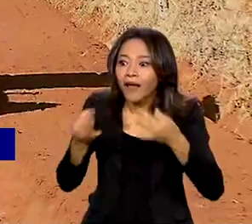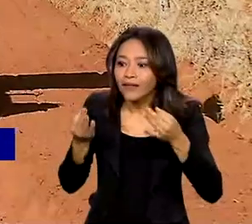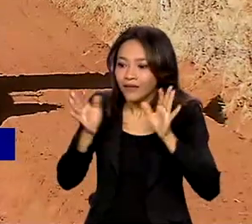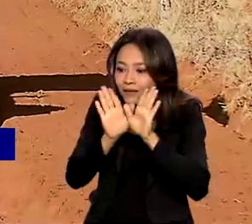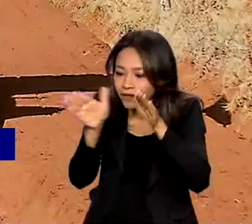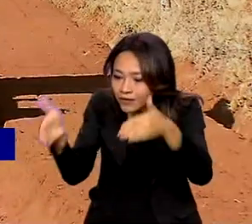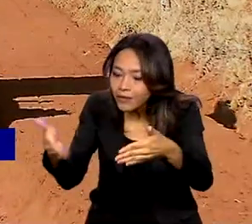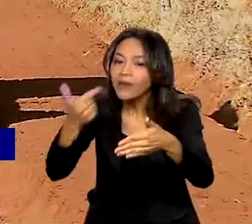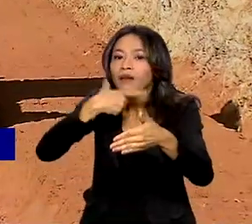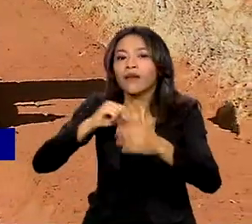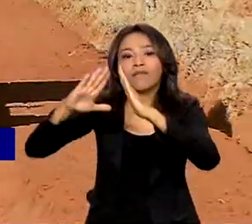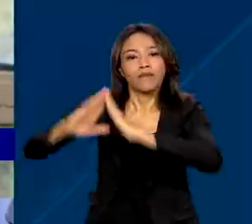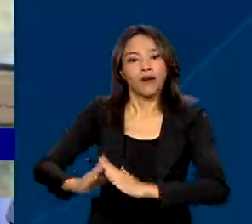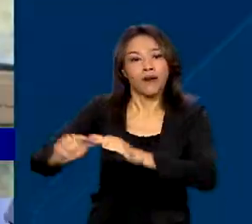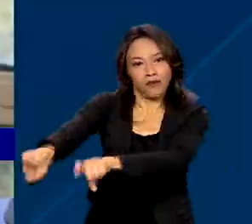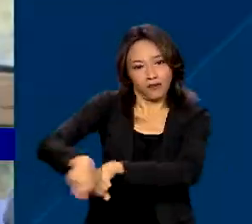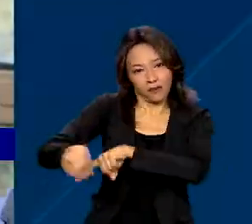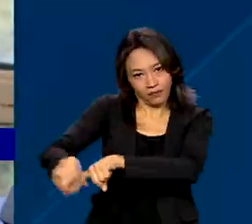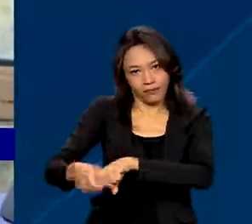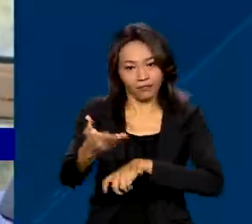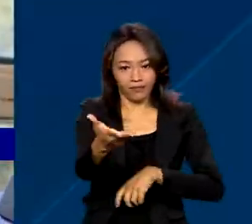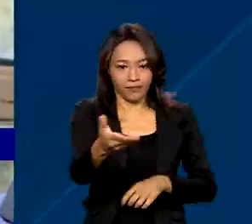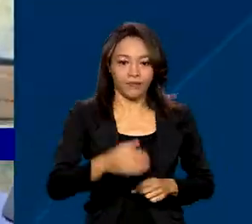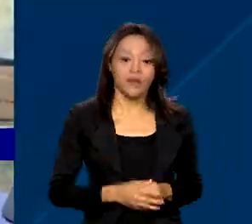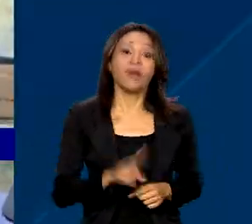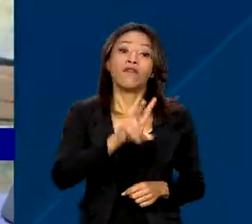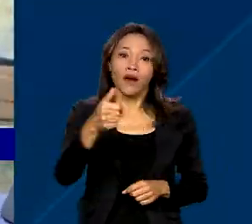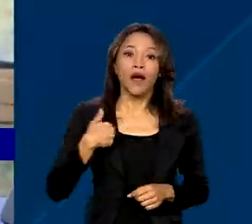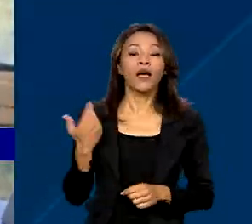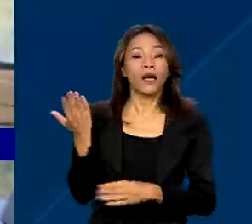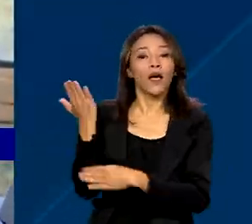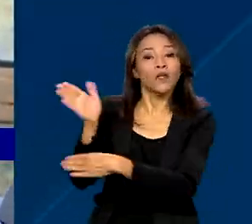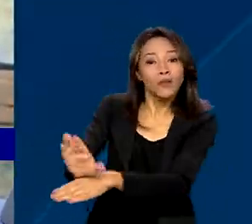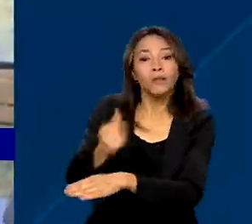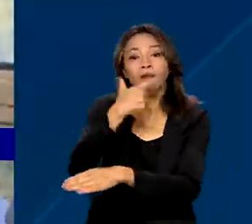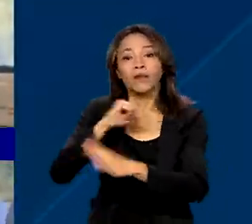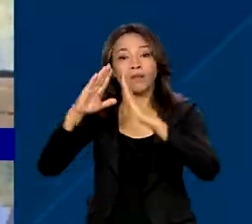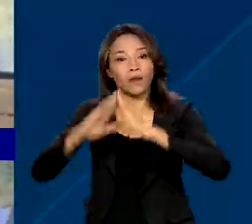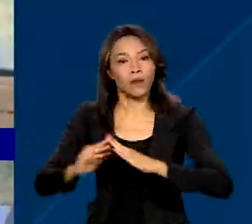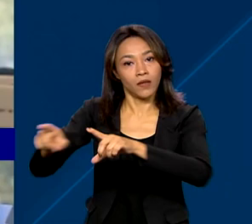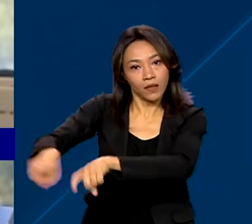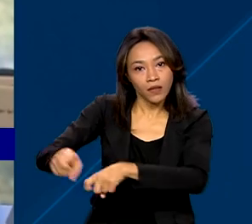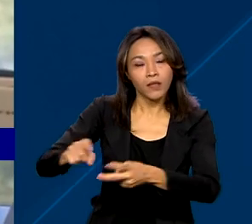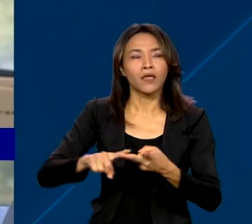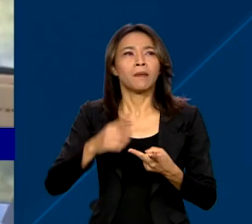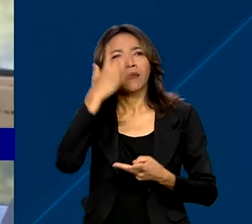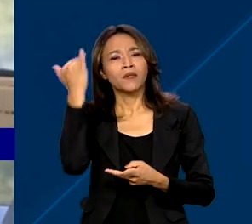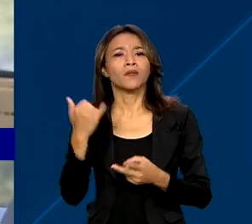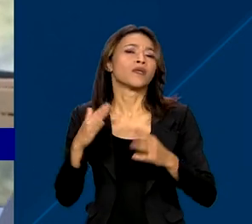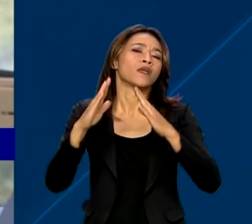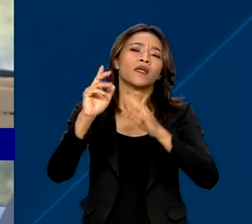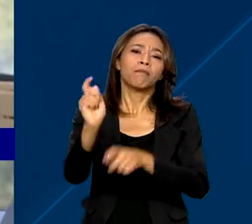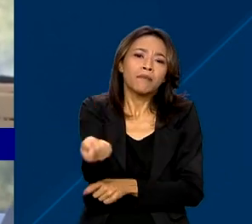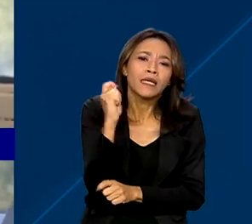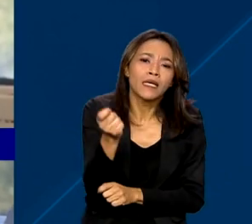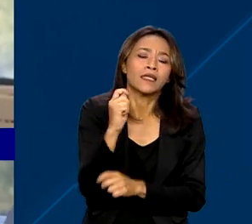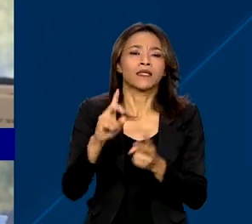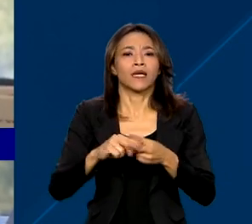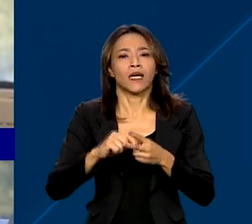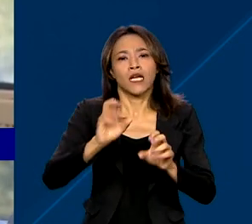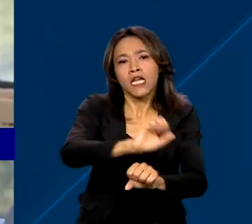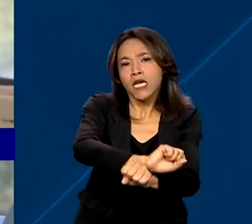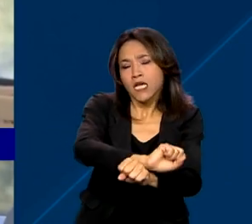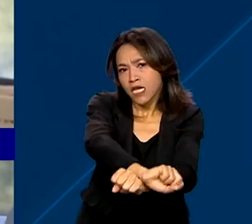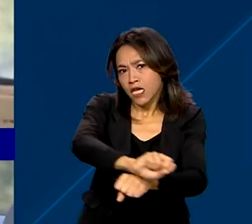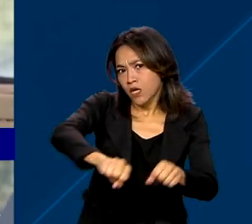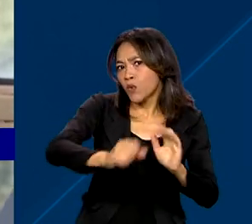que vivem no meio rural. Ele vai atender o trabalhador rural, ao pequeno produtor, o pescador, o quilombola, o indígena,